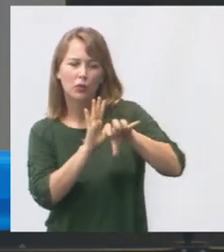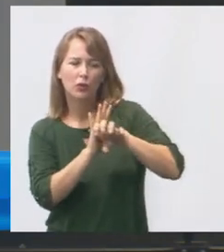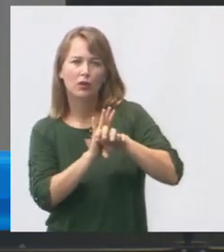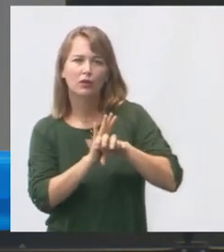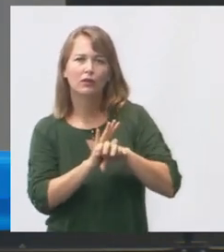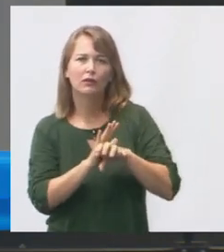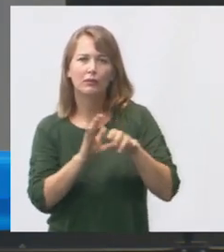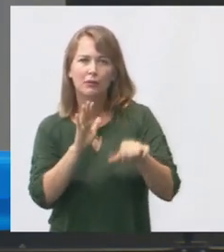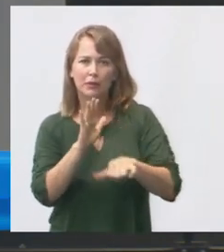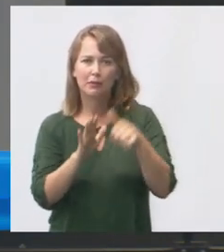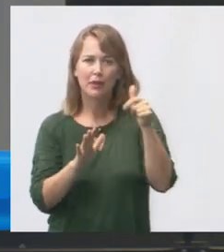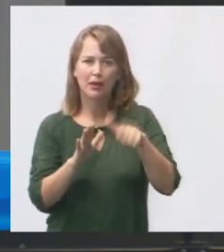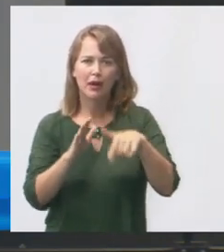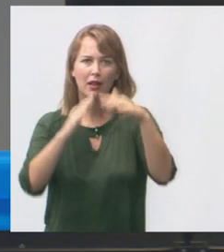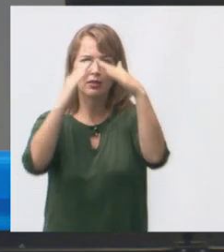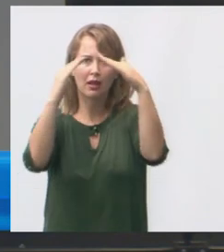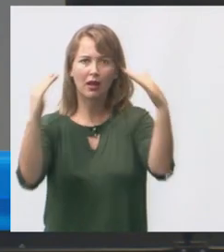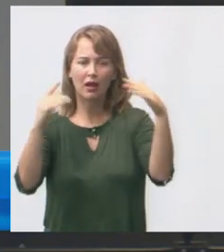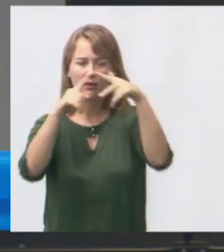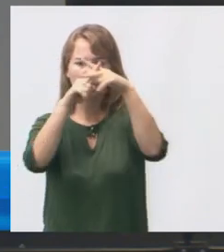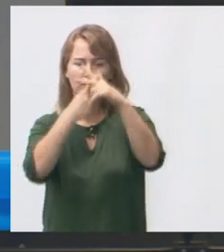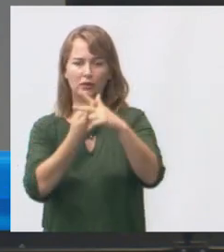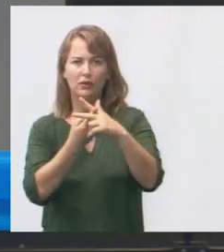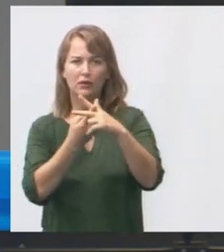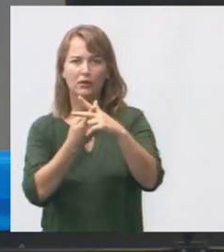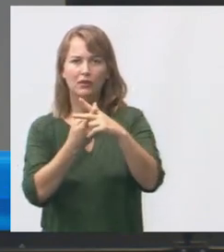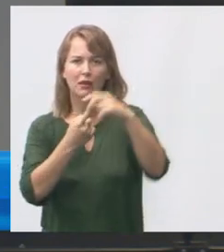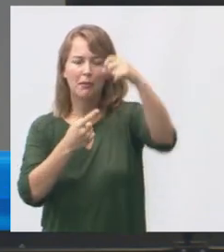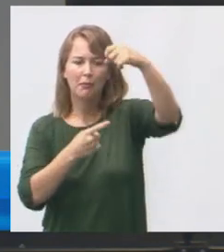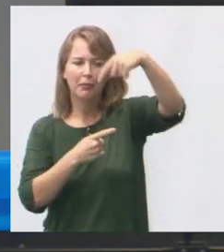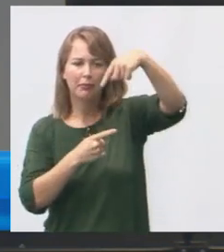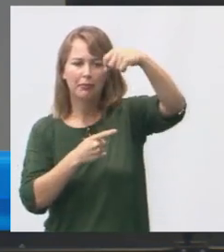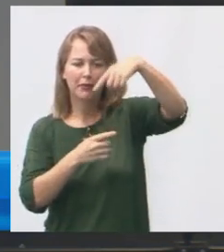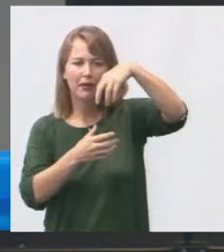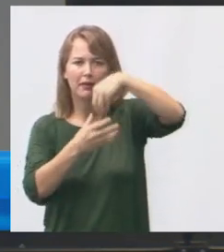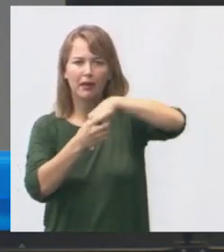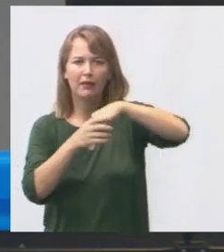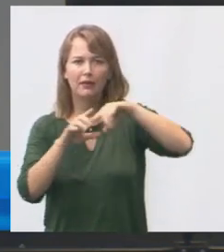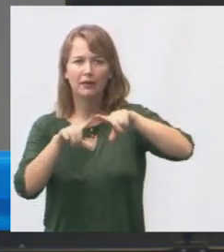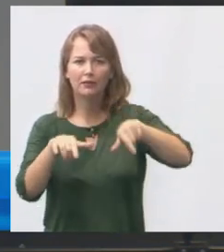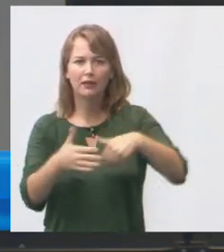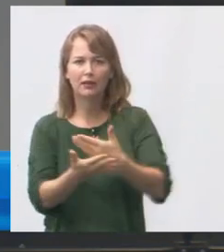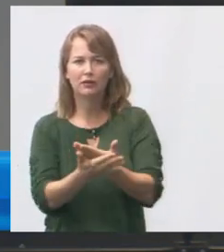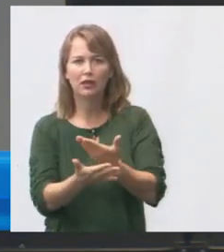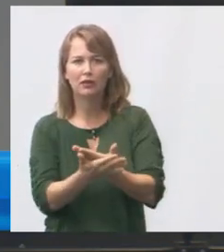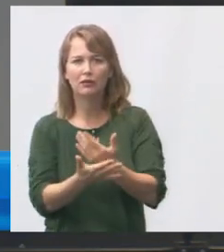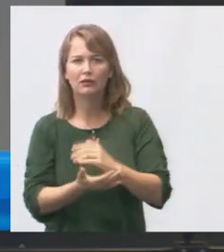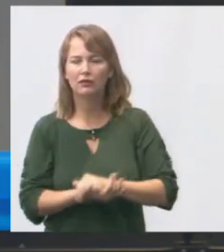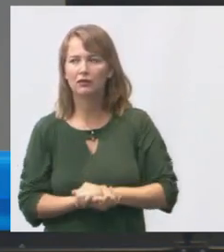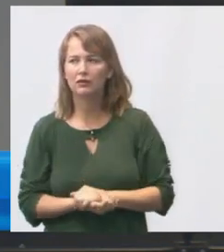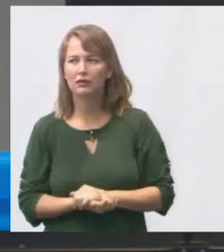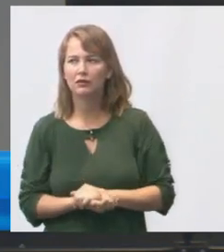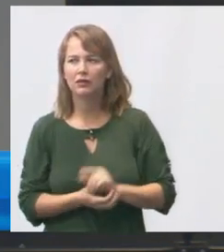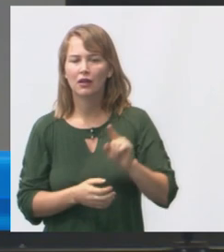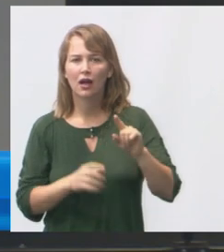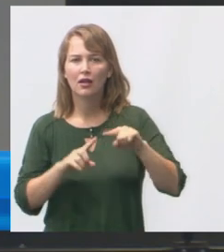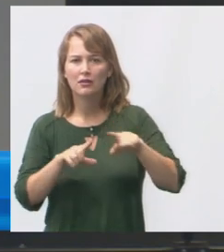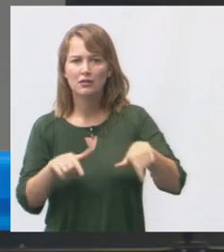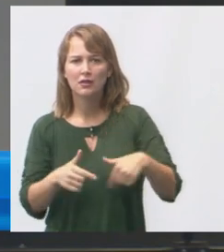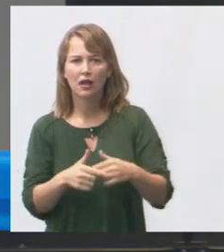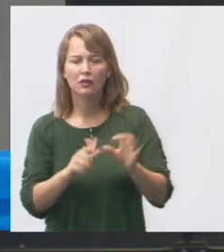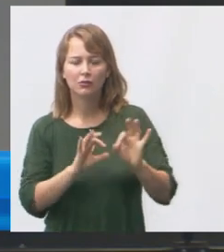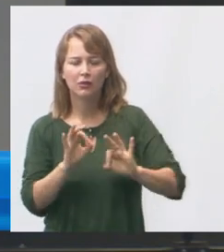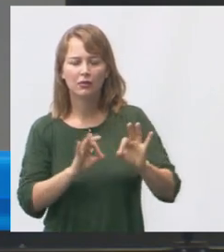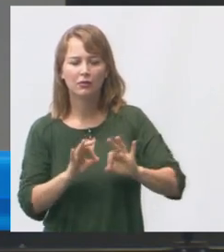corrigir o telhado olha como que fica pingando água dentro da escola dentro da sala de aula essa aqui é a sala de planejamento dos